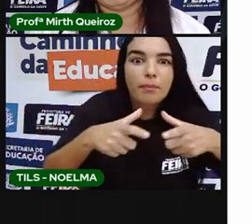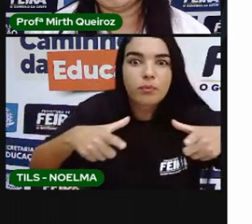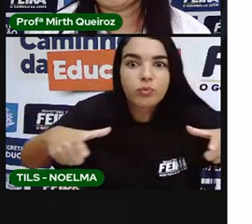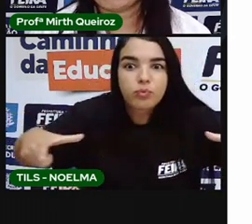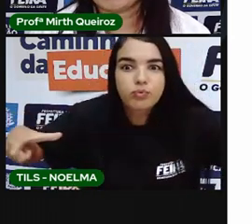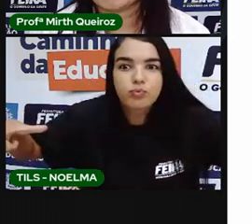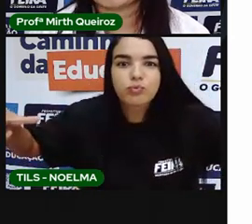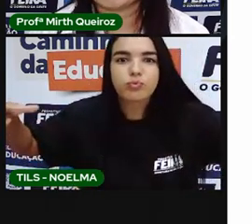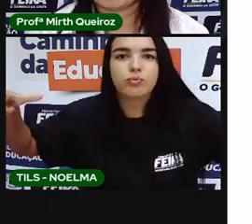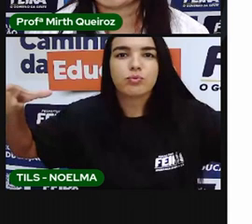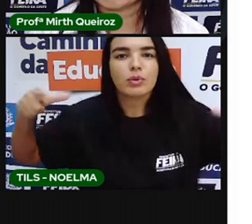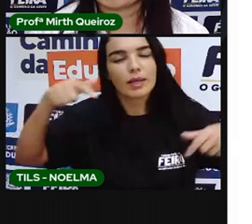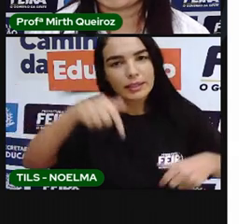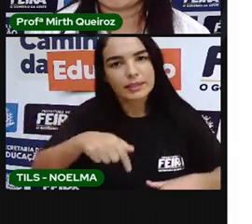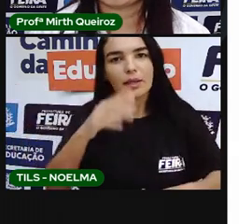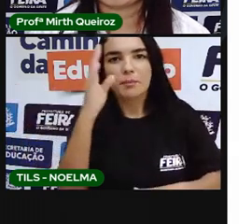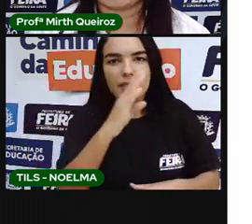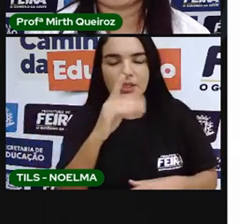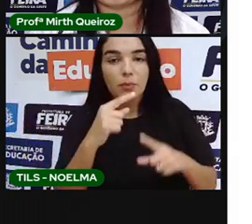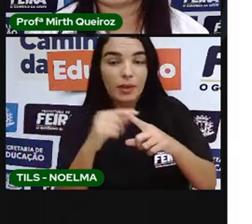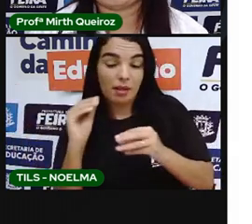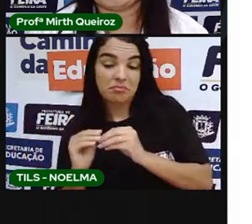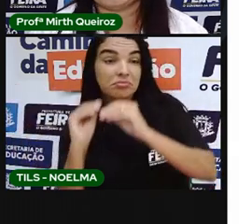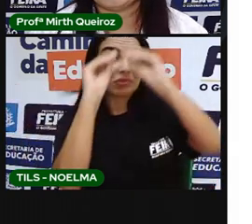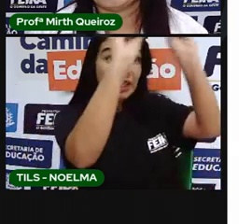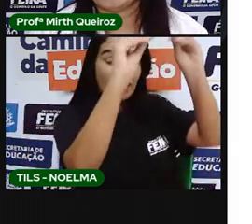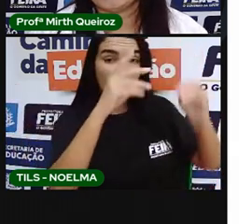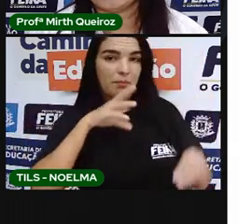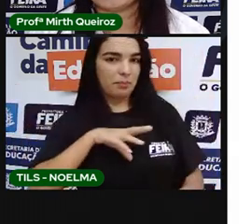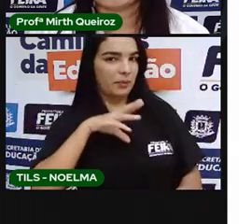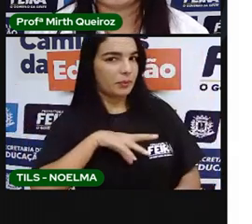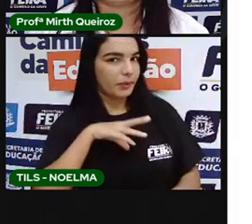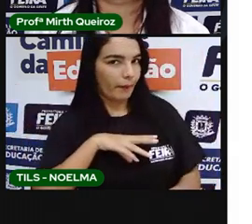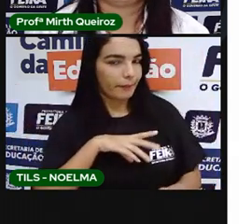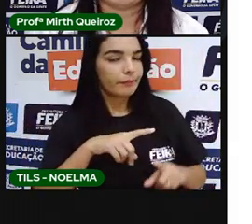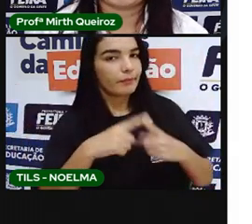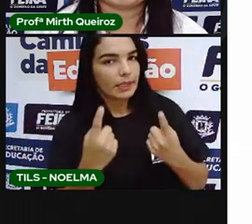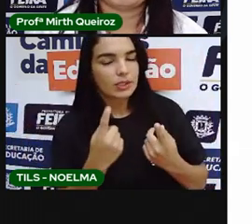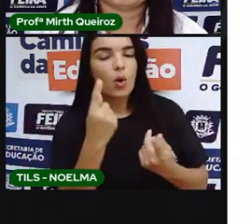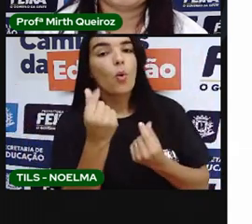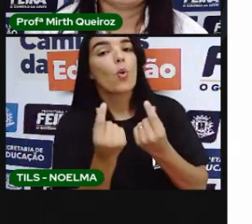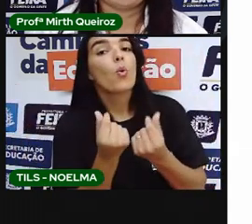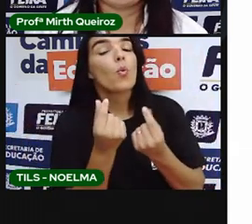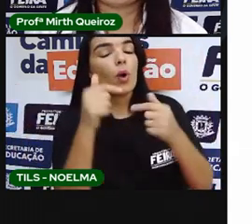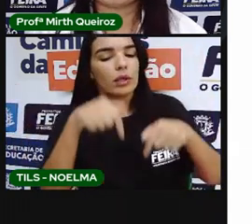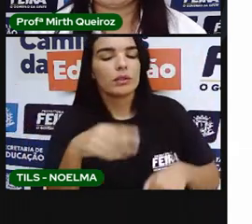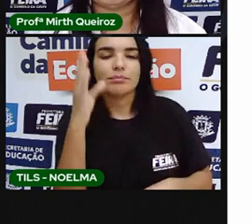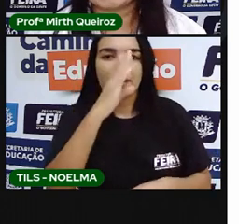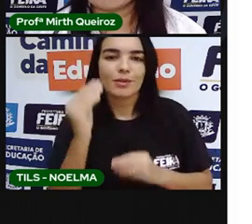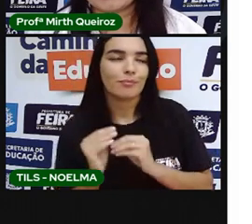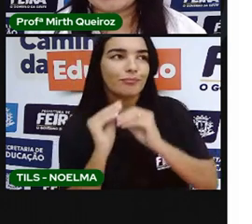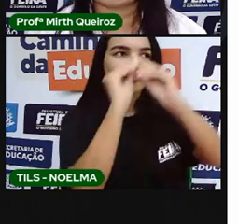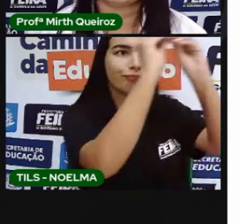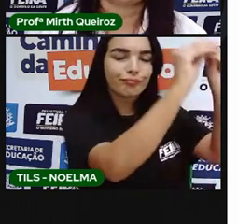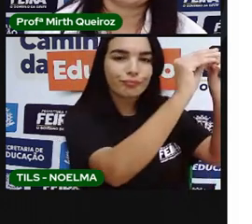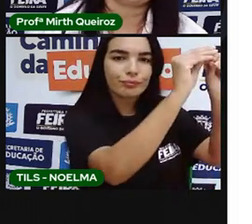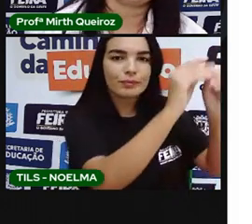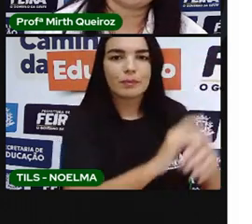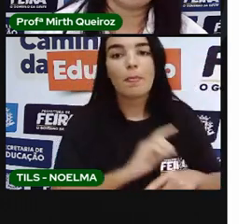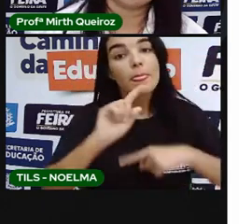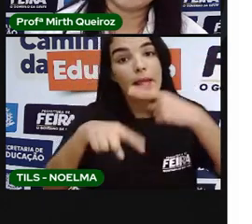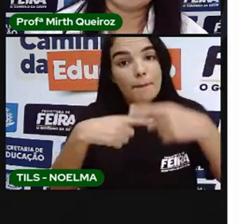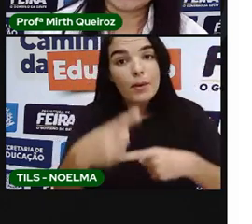Não do Brasil, né? Mas para Portugal, mais vindo o lucro do Brasil. Depois vem aí o tabaco,